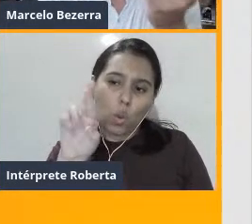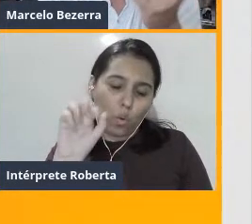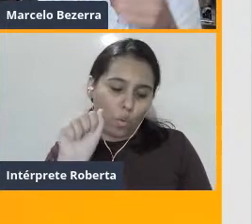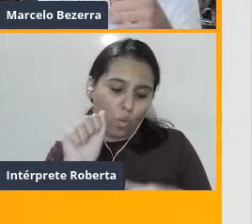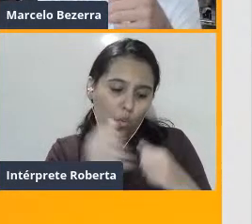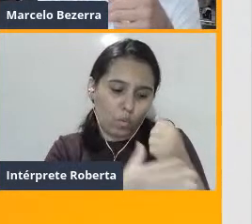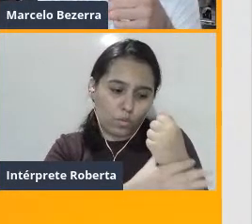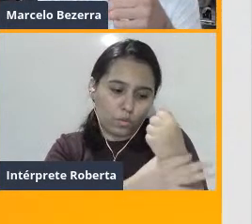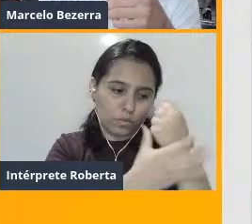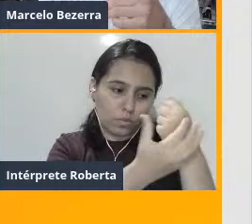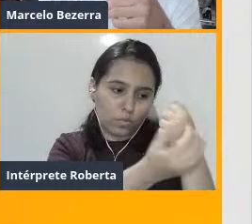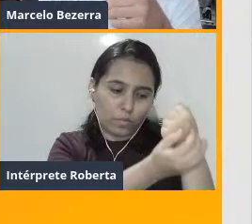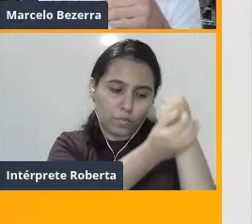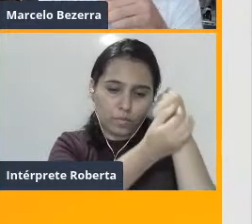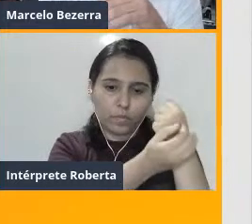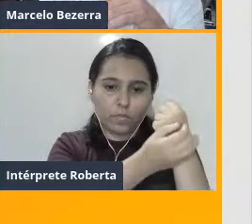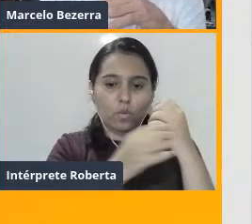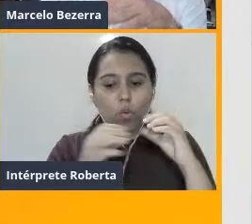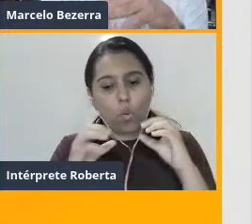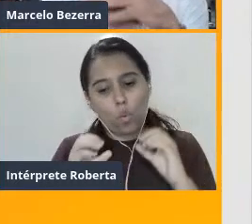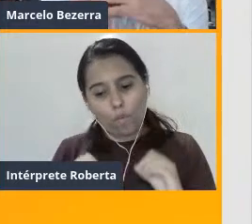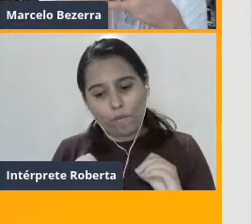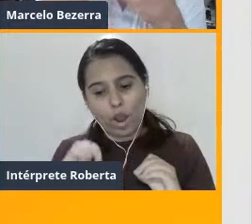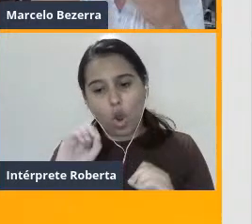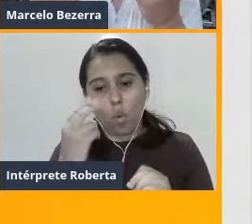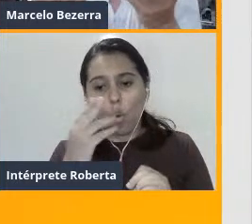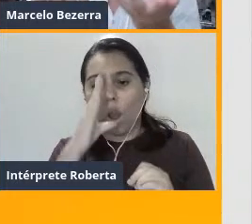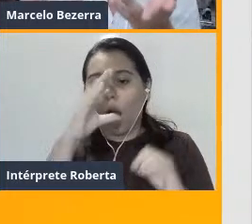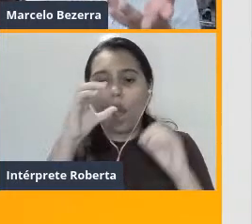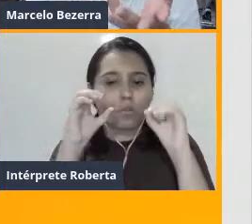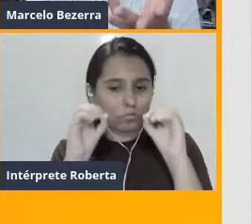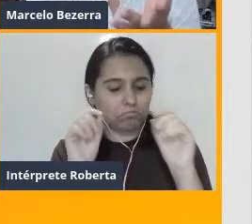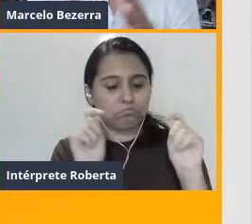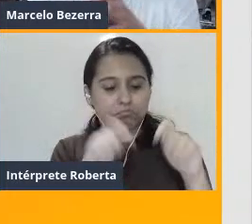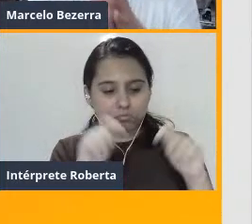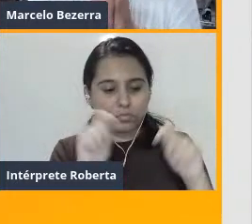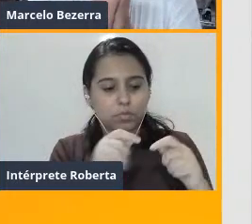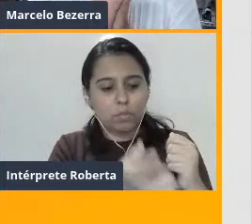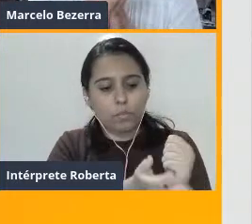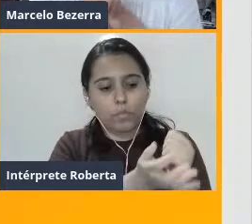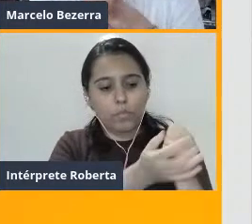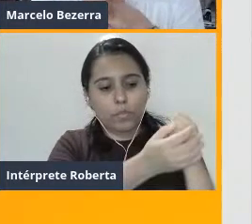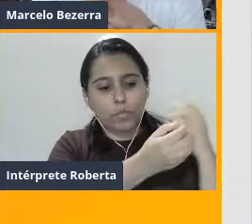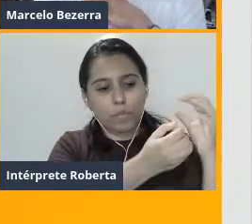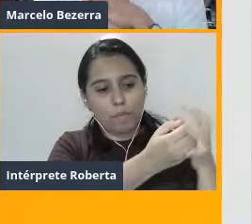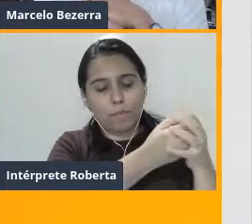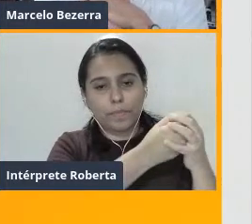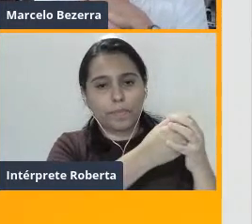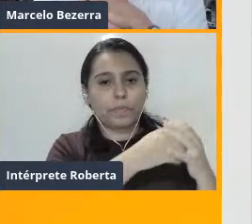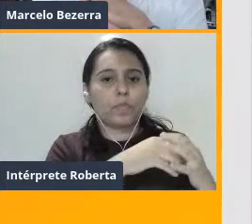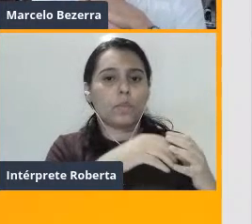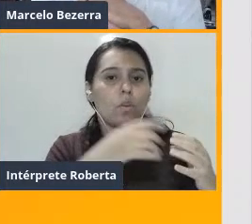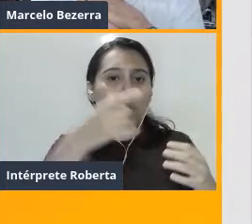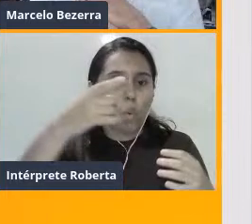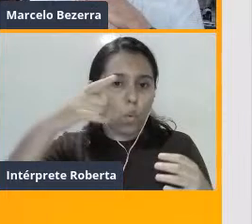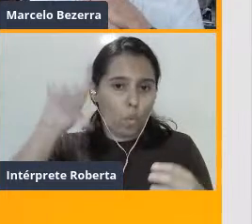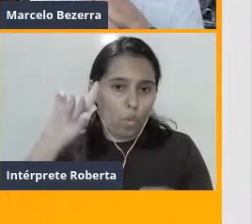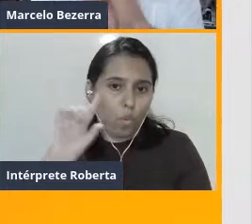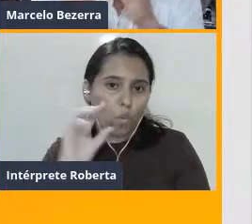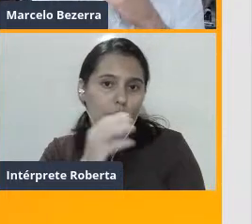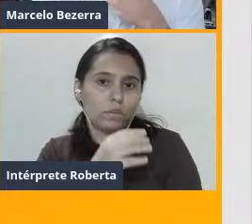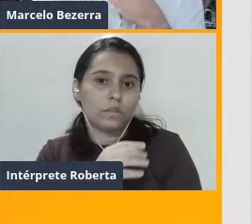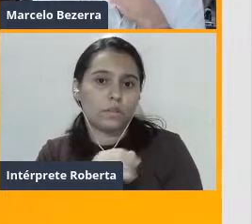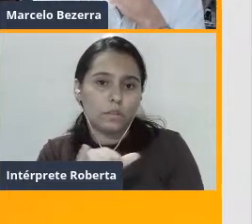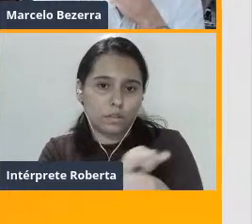para ovário quanto para testículo. Existe uma técnica conhecida como autotransplante